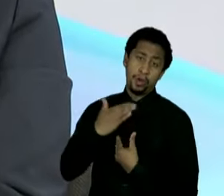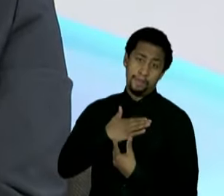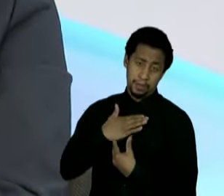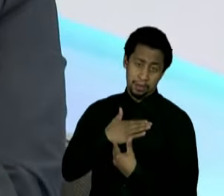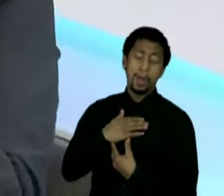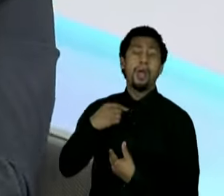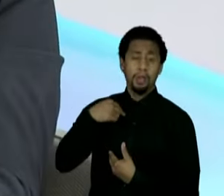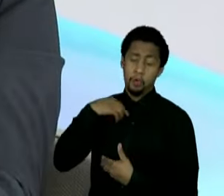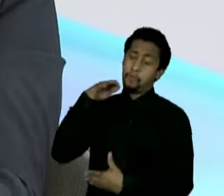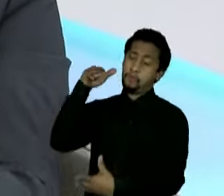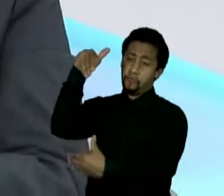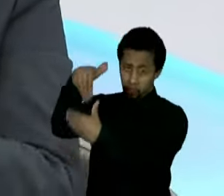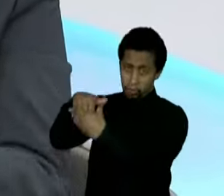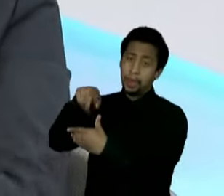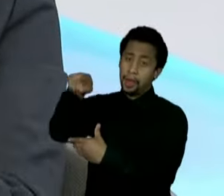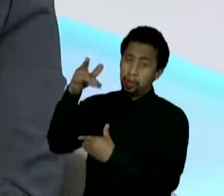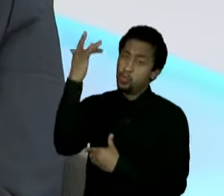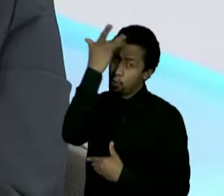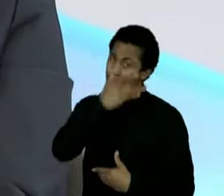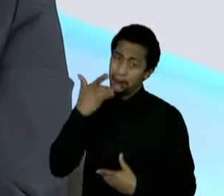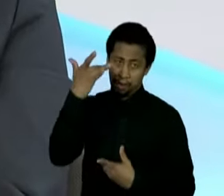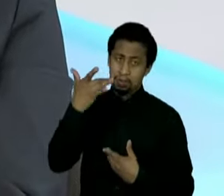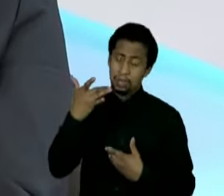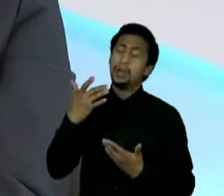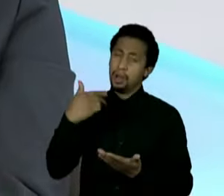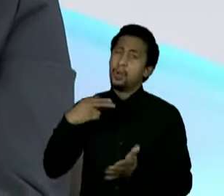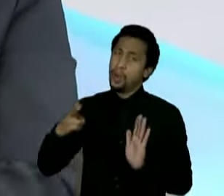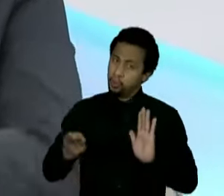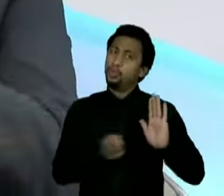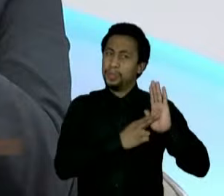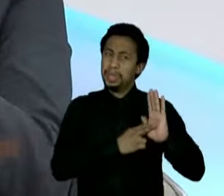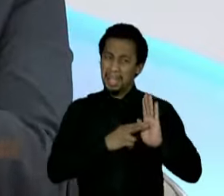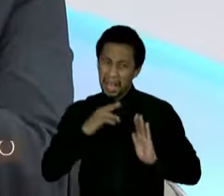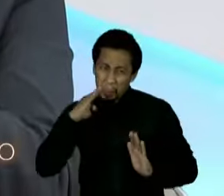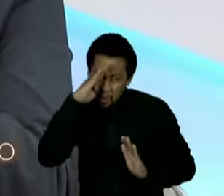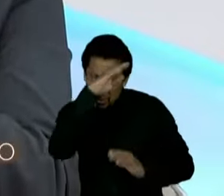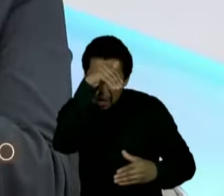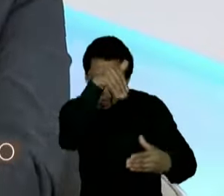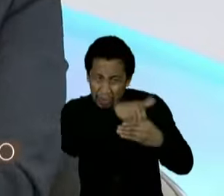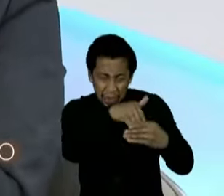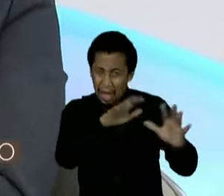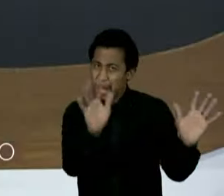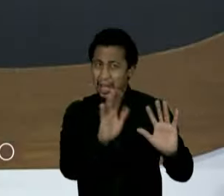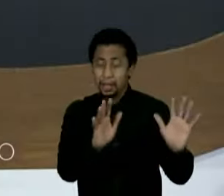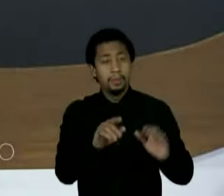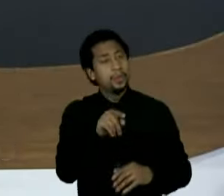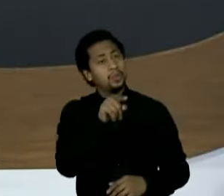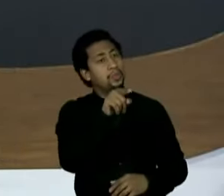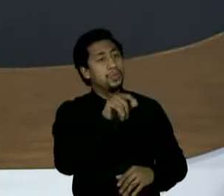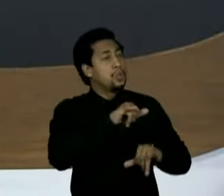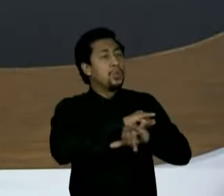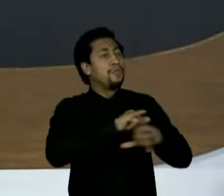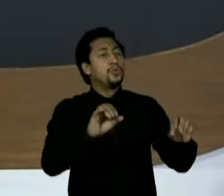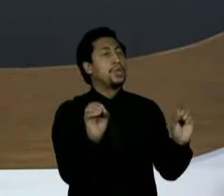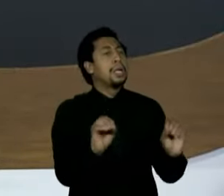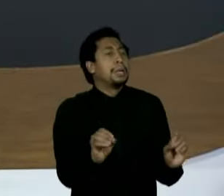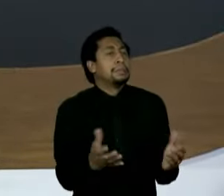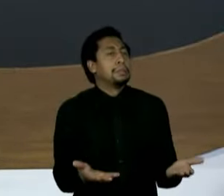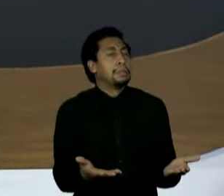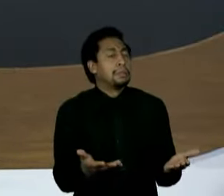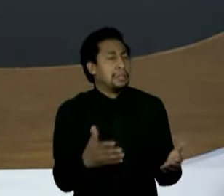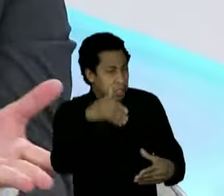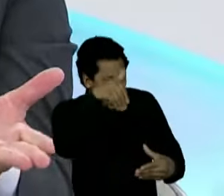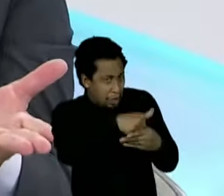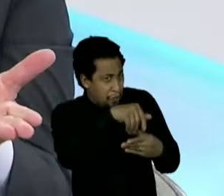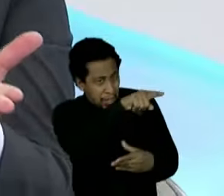Bolsonaro e continuo dizendo, você sabe que nós temos uma relação de várias afinidades. Mas nem isso o senhor chegou a declarar, que iria votar nele. Não,